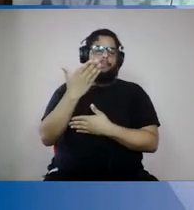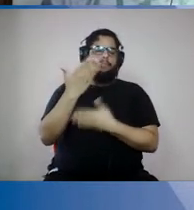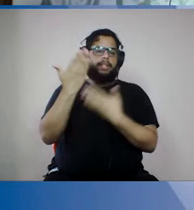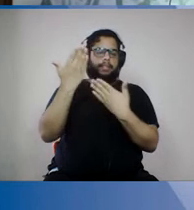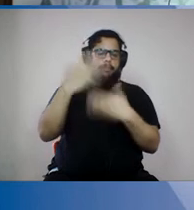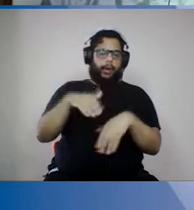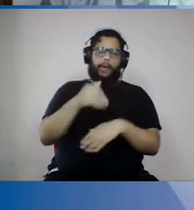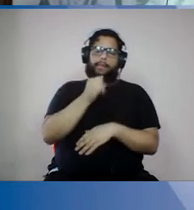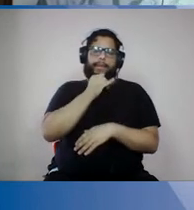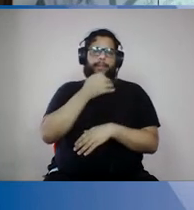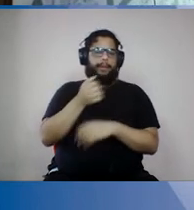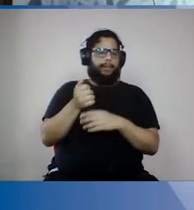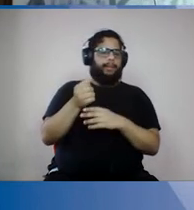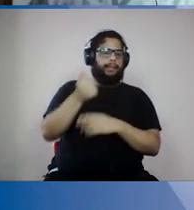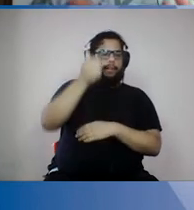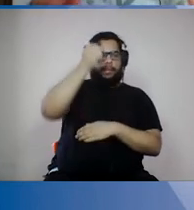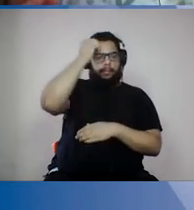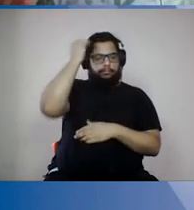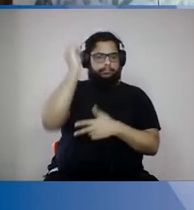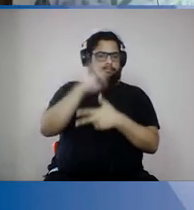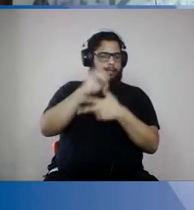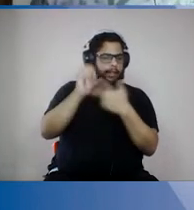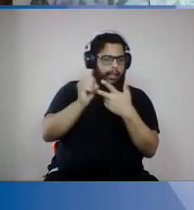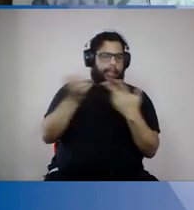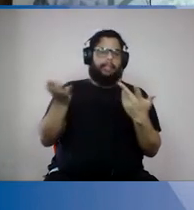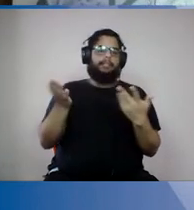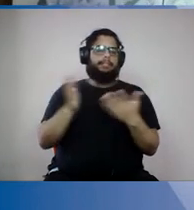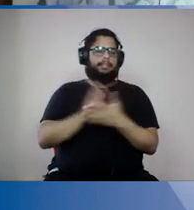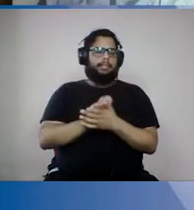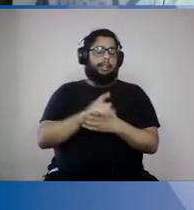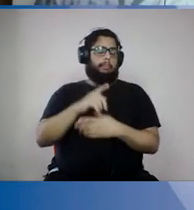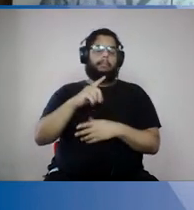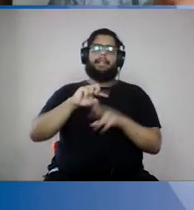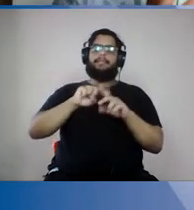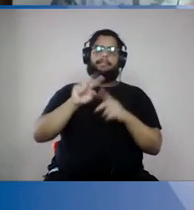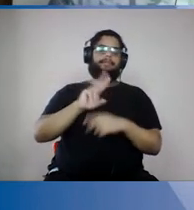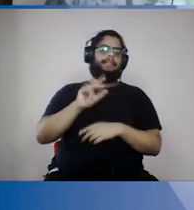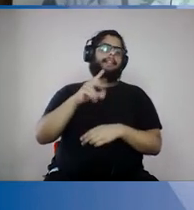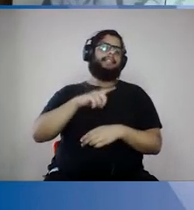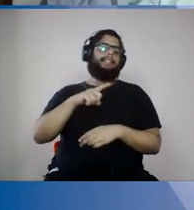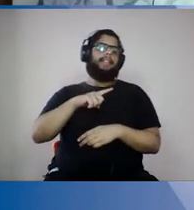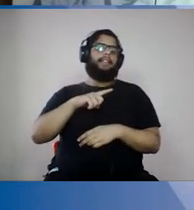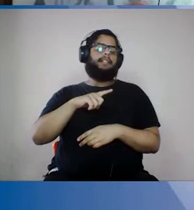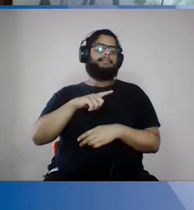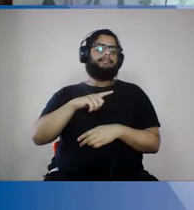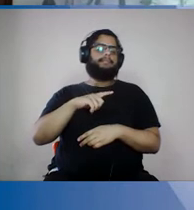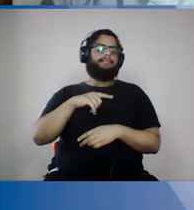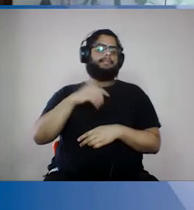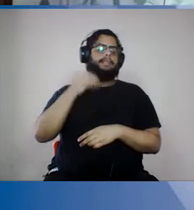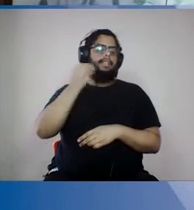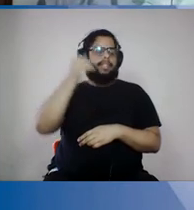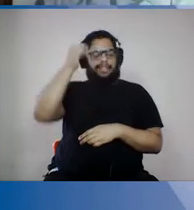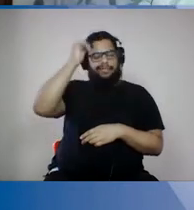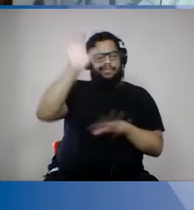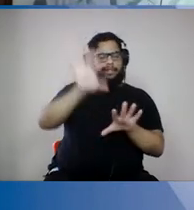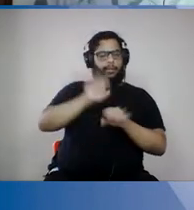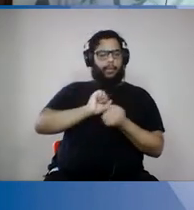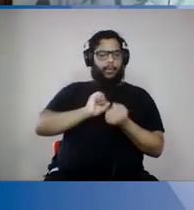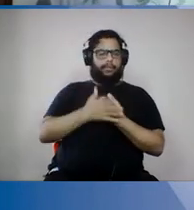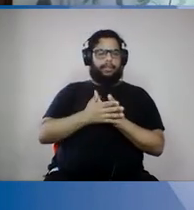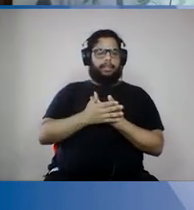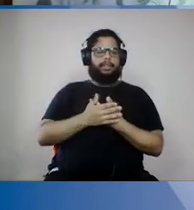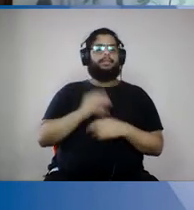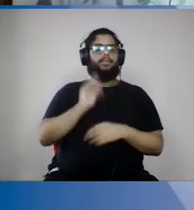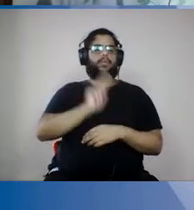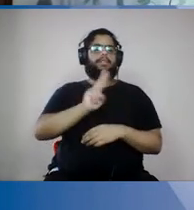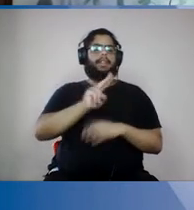tipo Enem ou coisa desse tipo e vou adotar todas as medidas de prevenção, todas as medidas de segurança nós vamos adotar. Quando eu